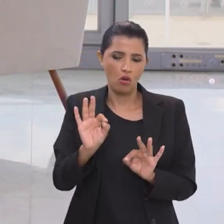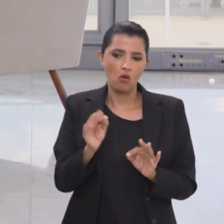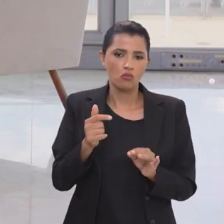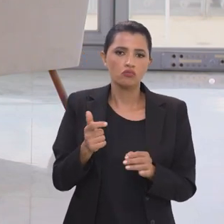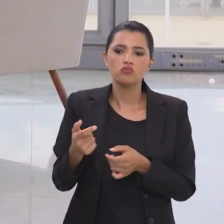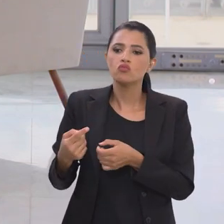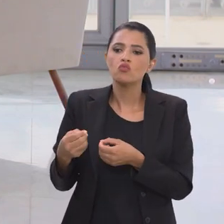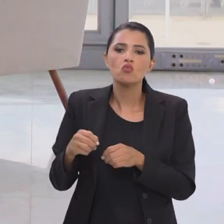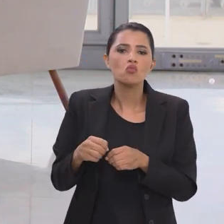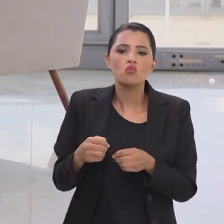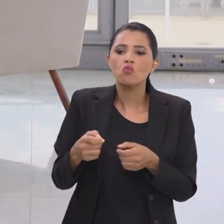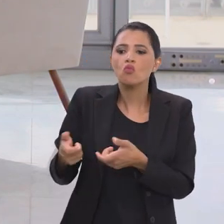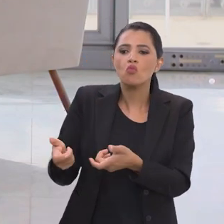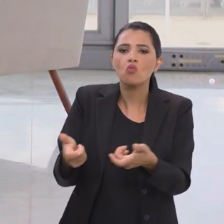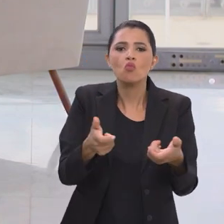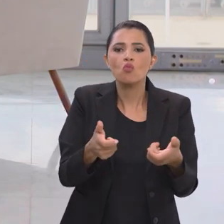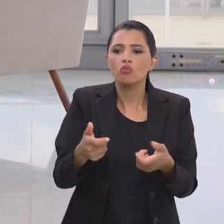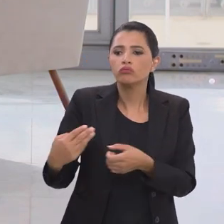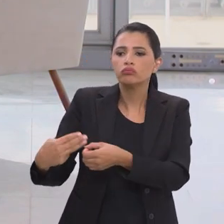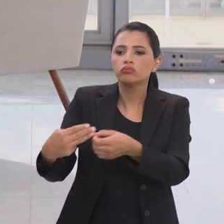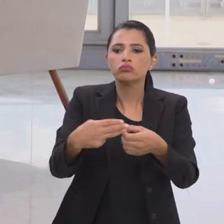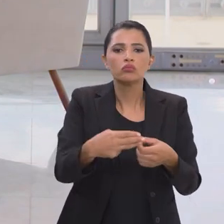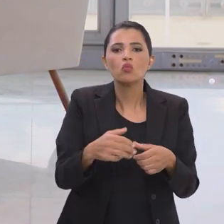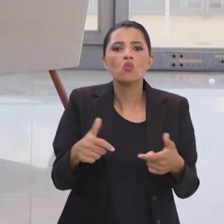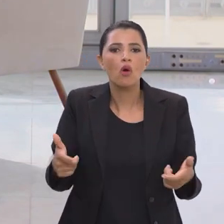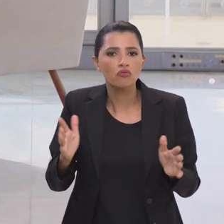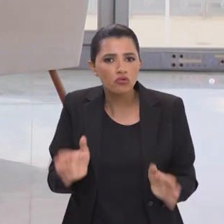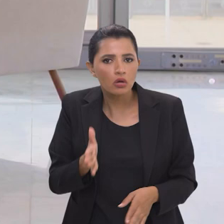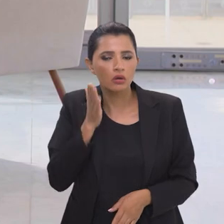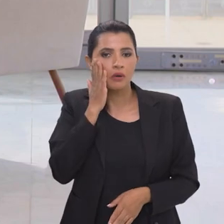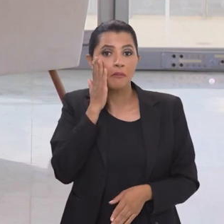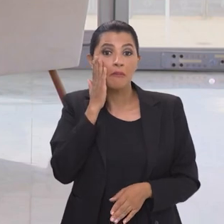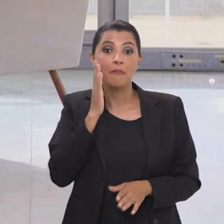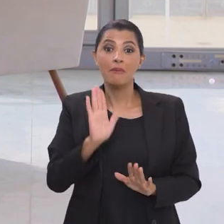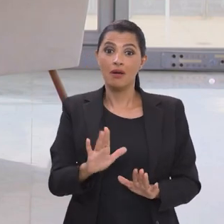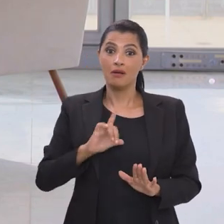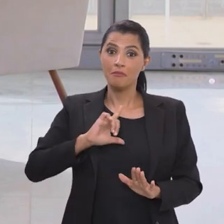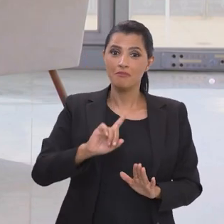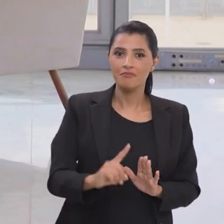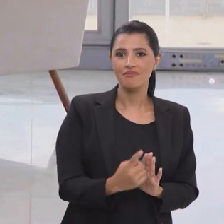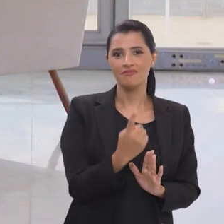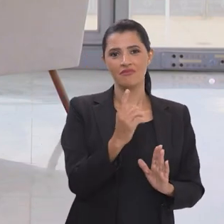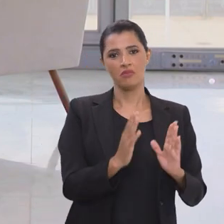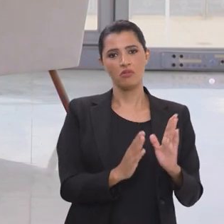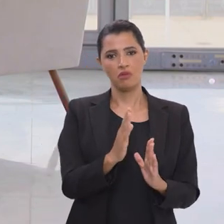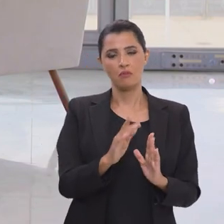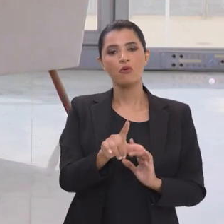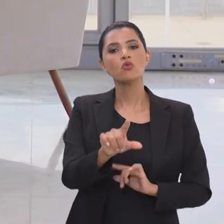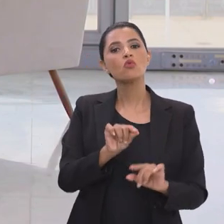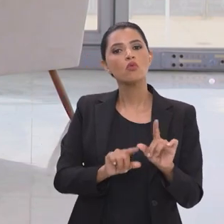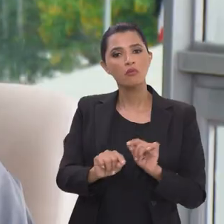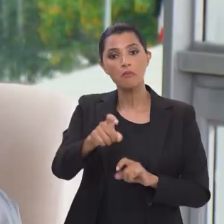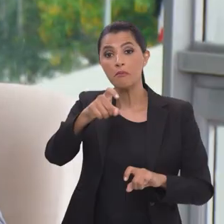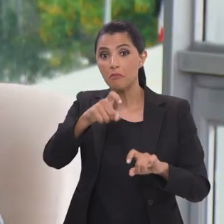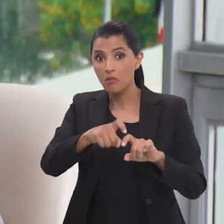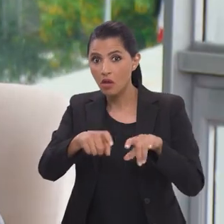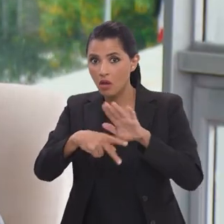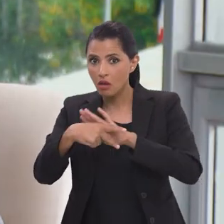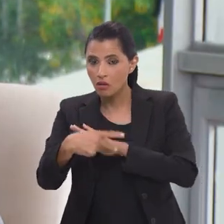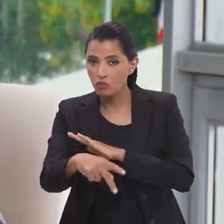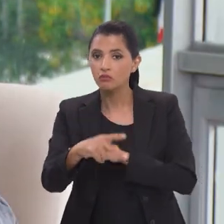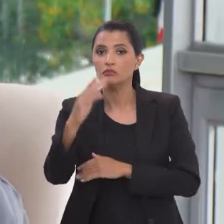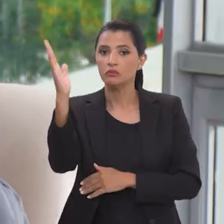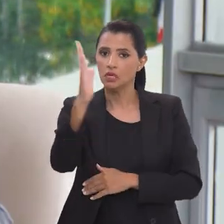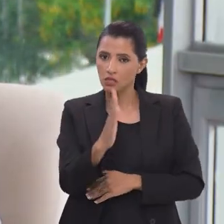para quais municípios eles serão destinados. Mas existe uma primeira etapa, que é onde serão selecionados médicos